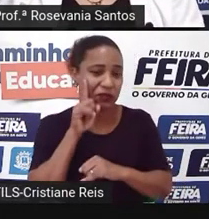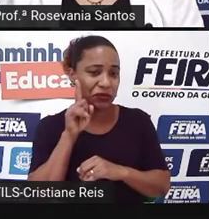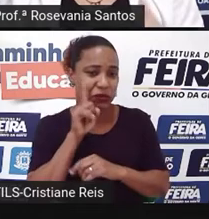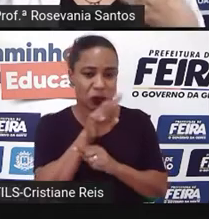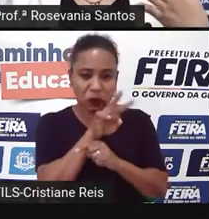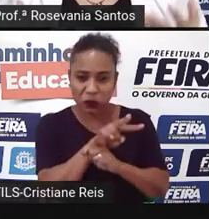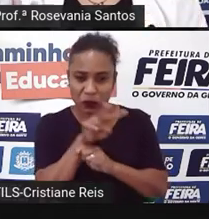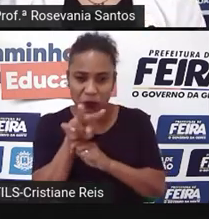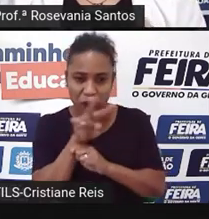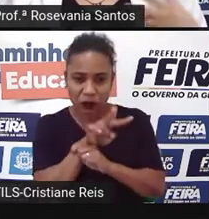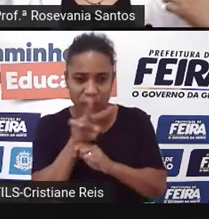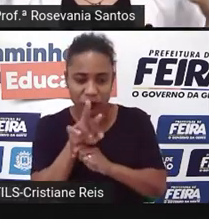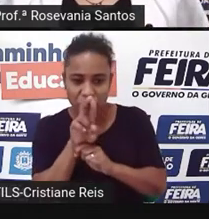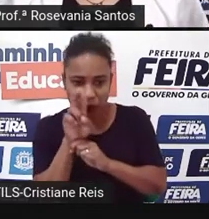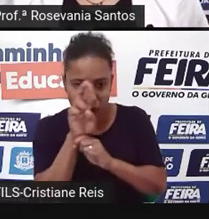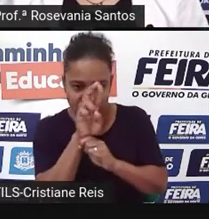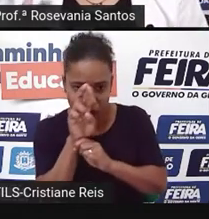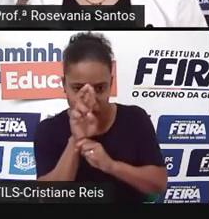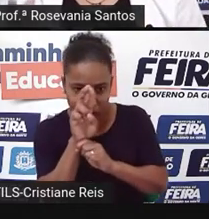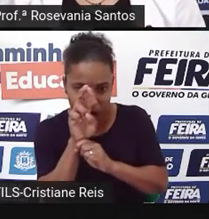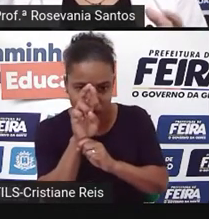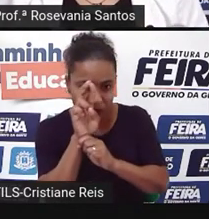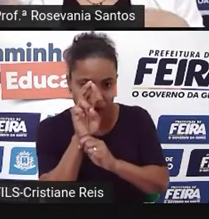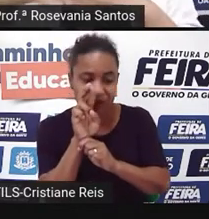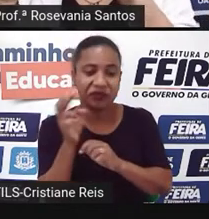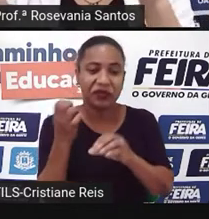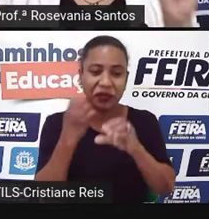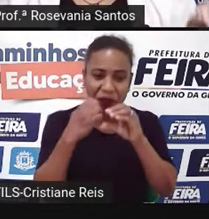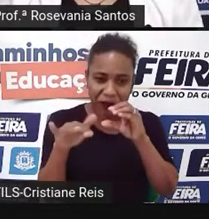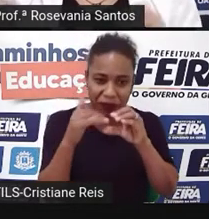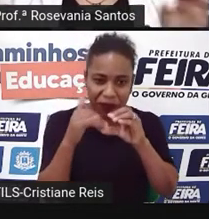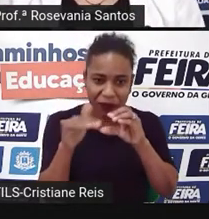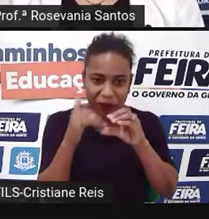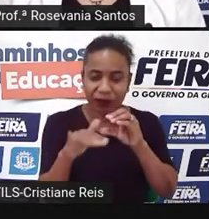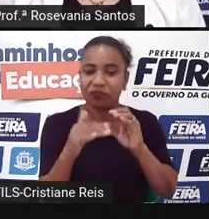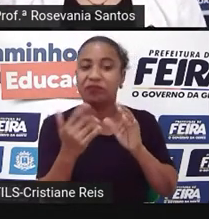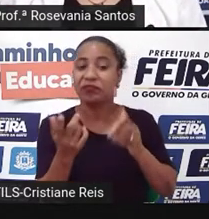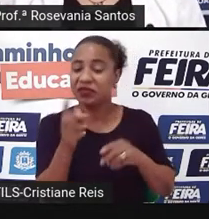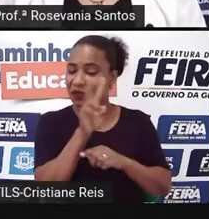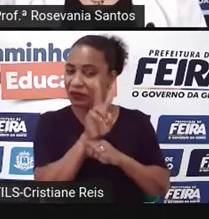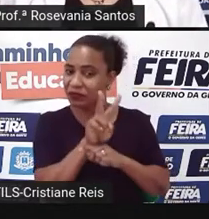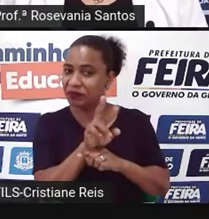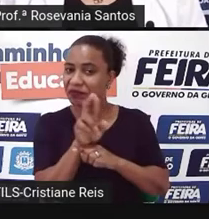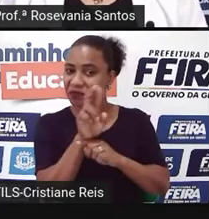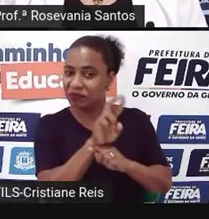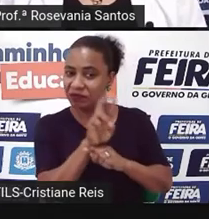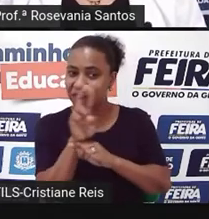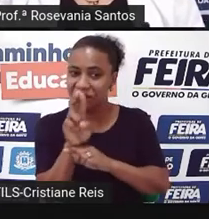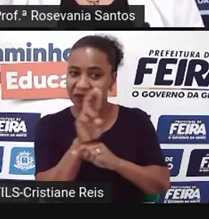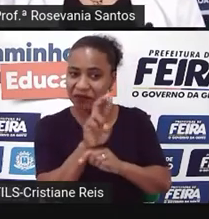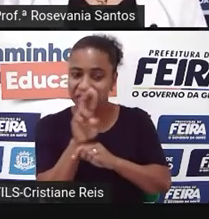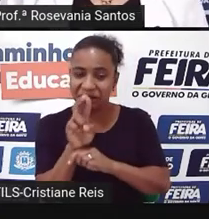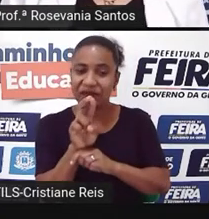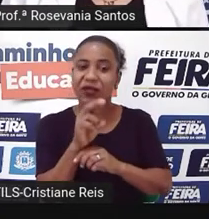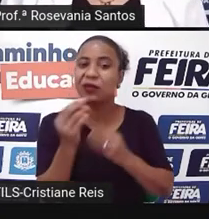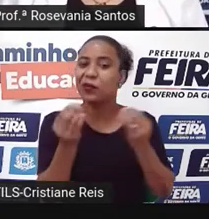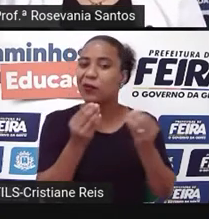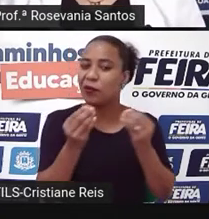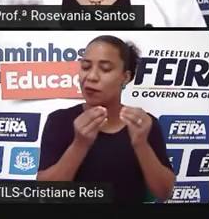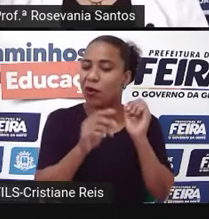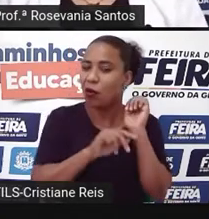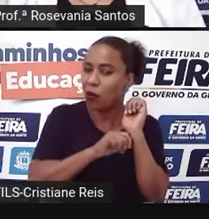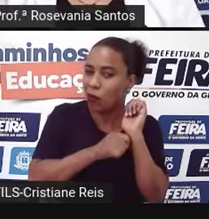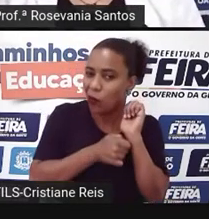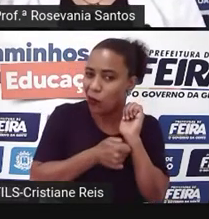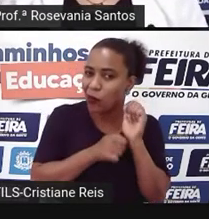espionam os e-mails das pessoas, as contas, colocam programas espiões nisso aí, para ficar sabendo dos segredos.